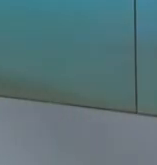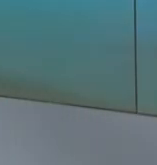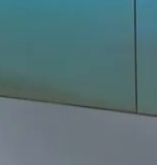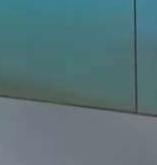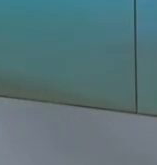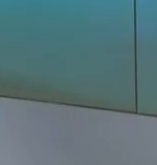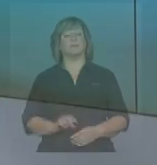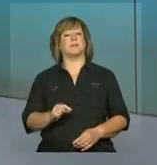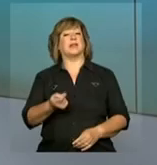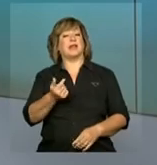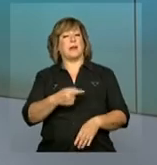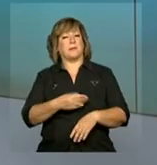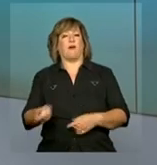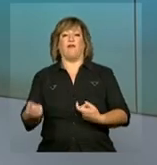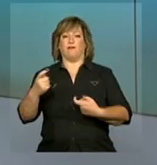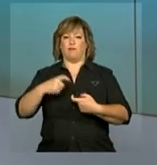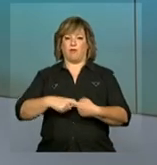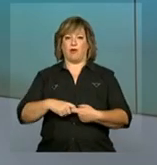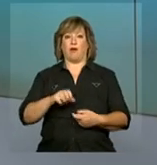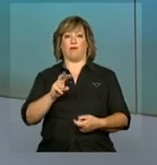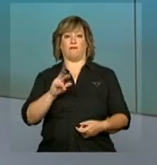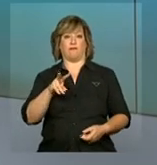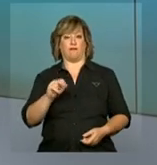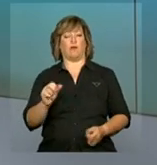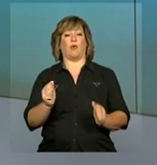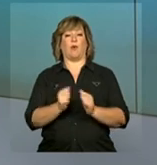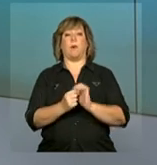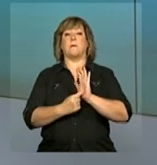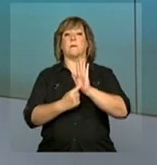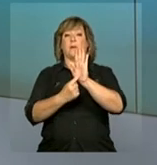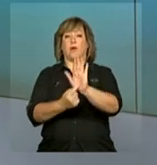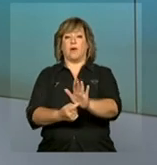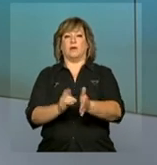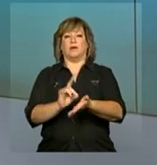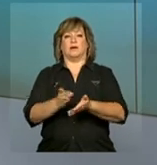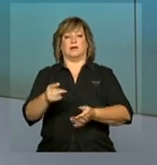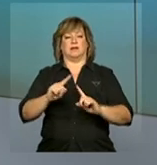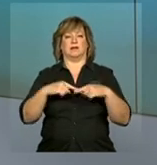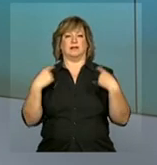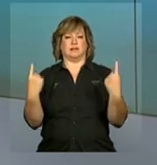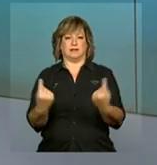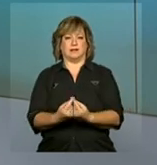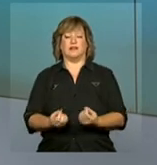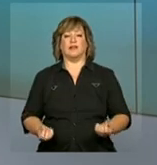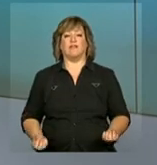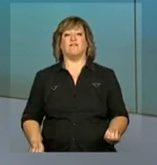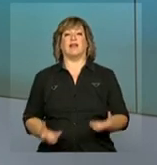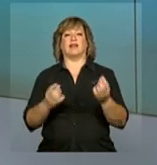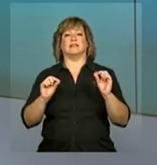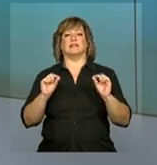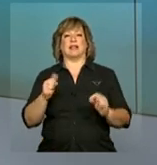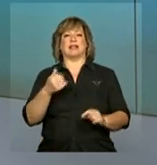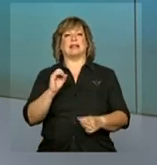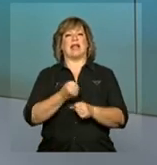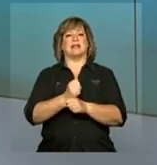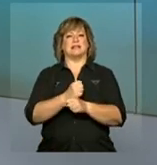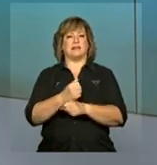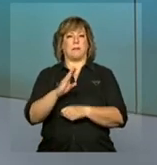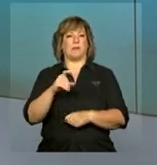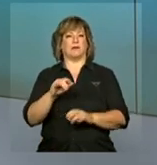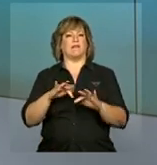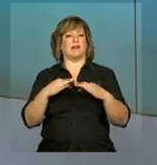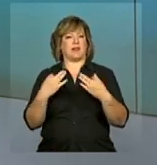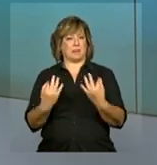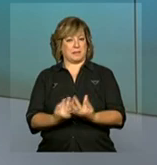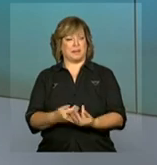E daqui a pouco a gente volta ao vivo com a transmissão da cerimônia em comemoração aos 10 anos do Bolsa